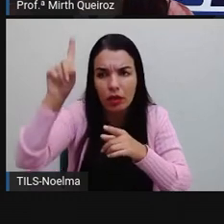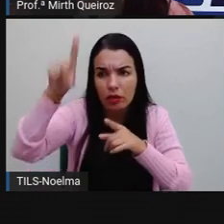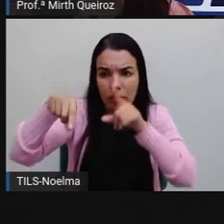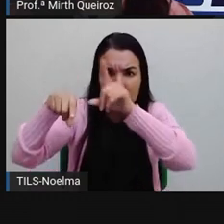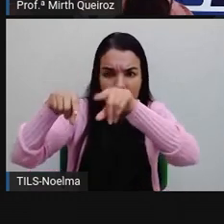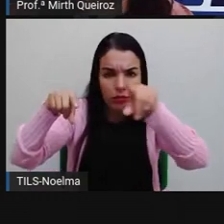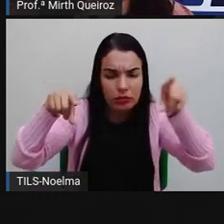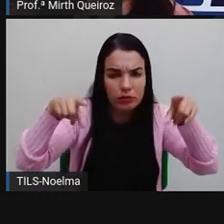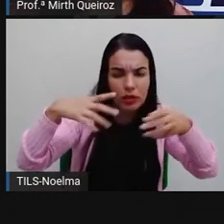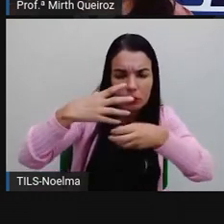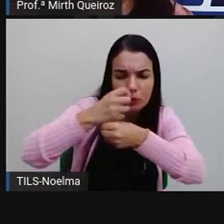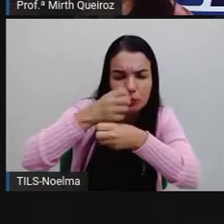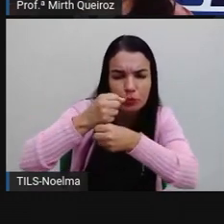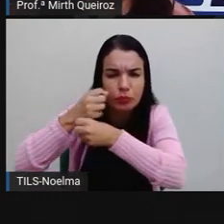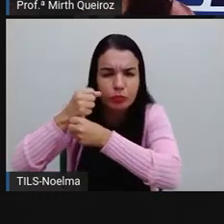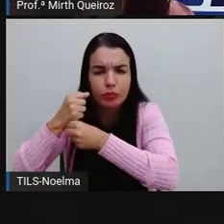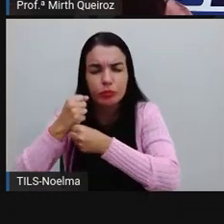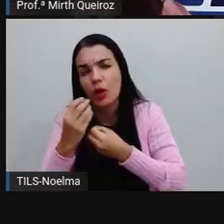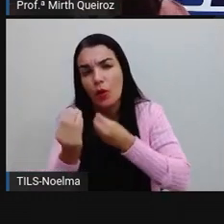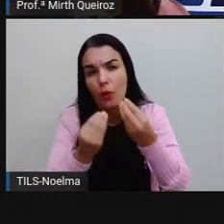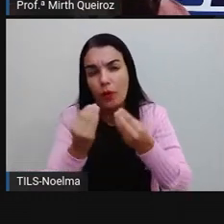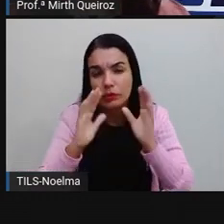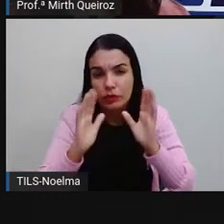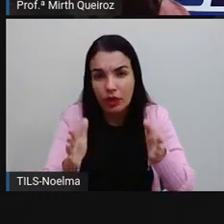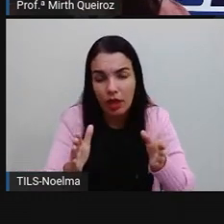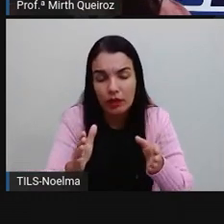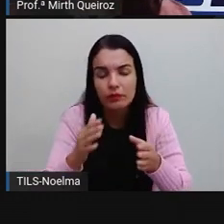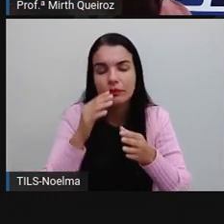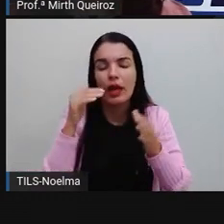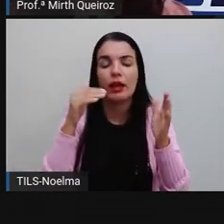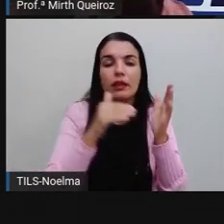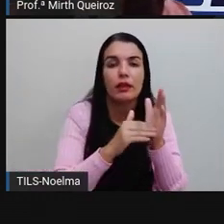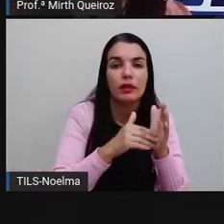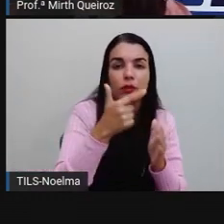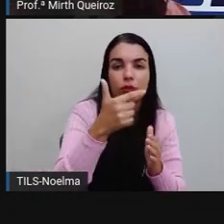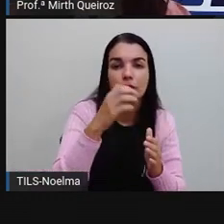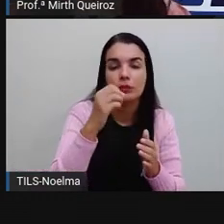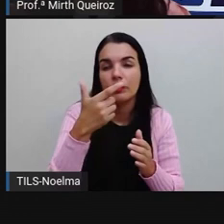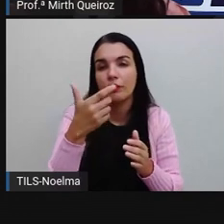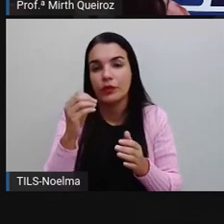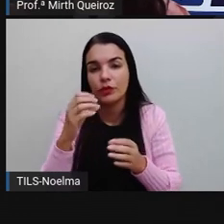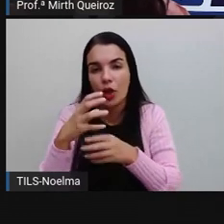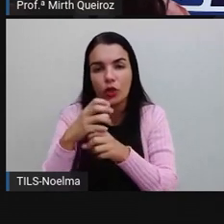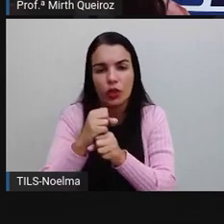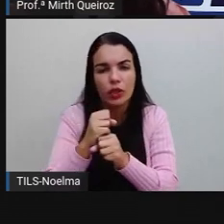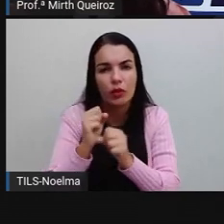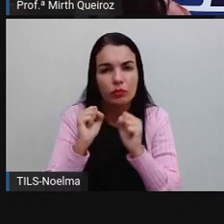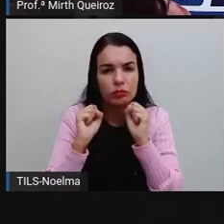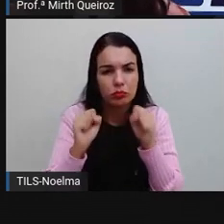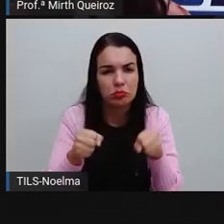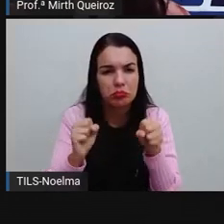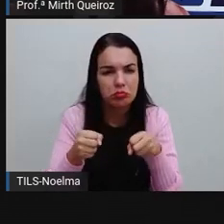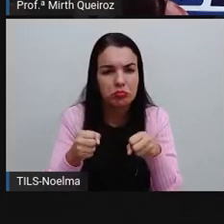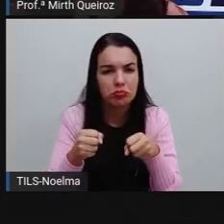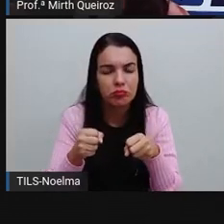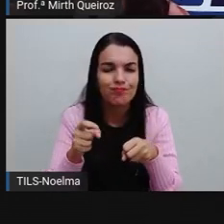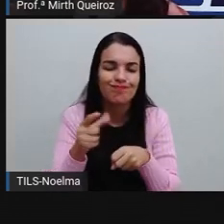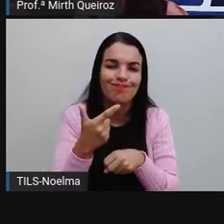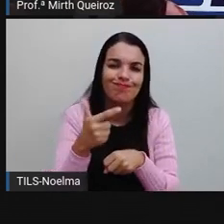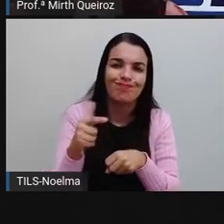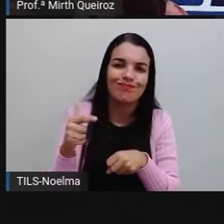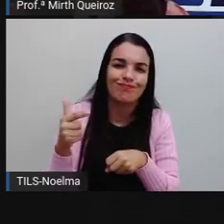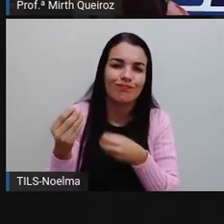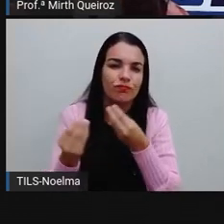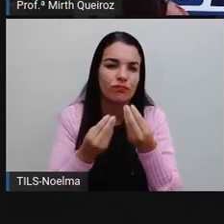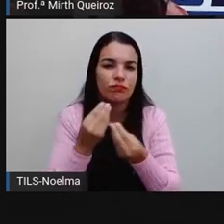desmatadas de 2016 até 2020? No total mesmo, é possível? Não é possível.